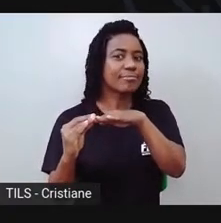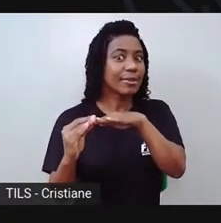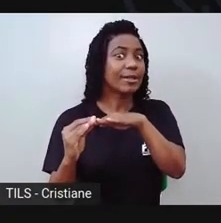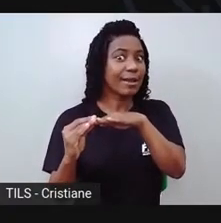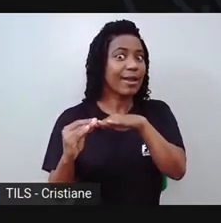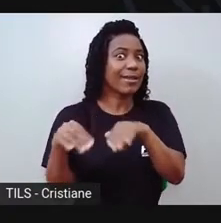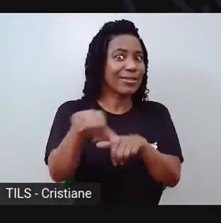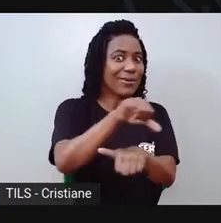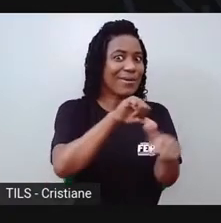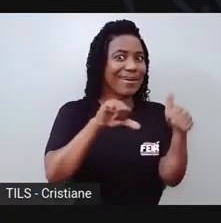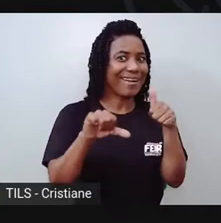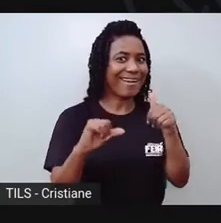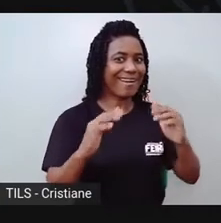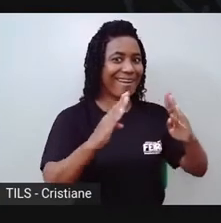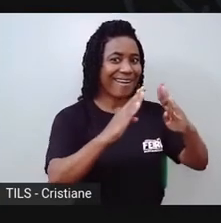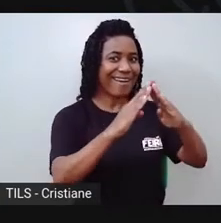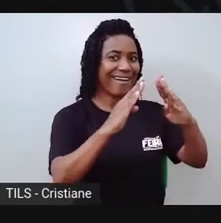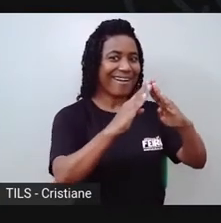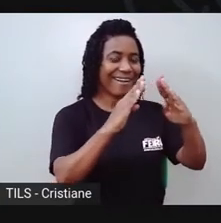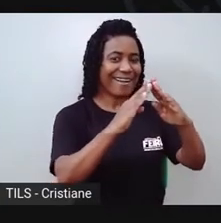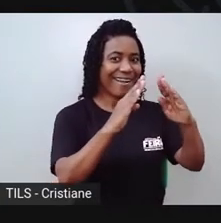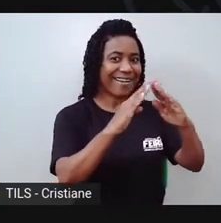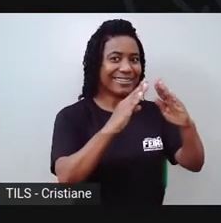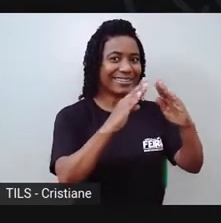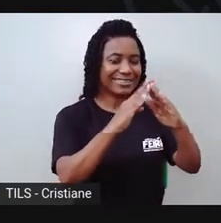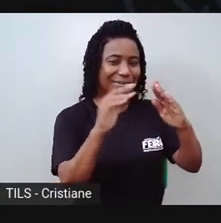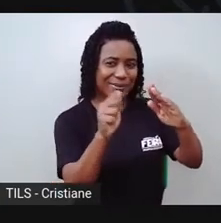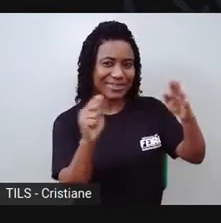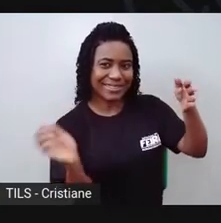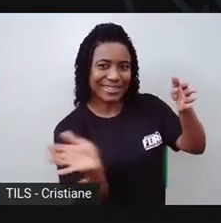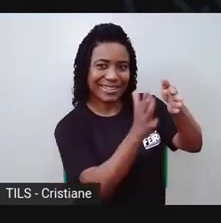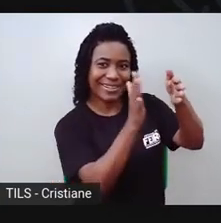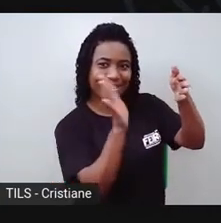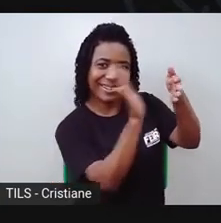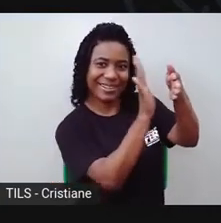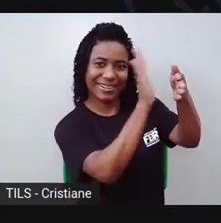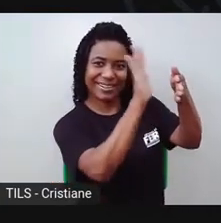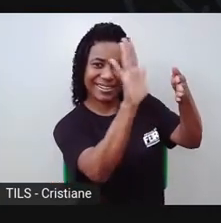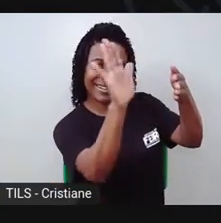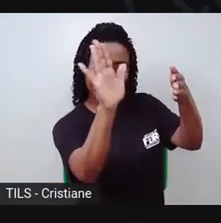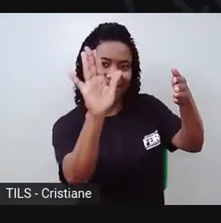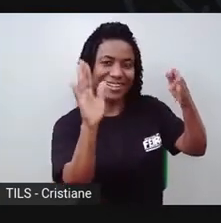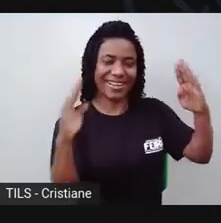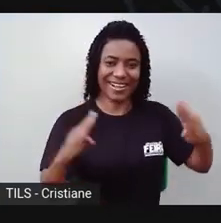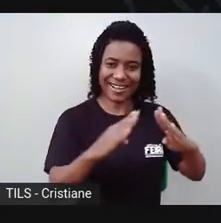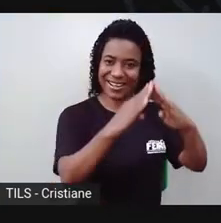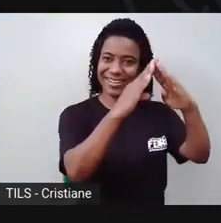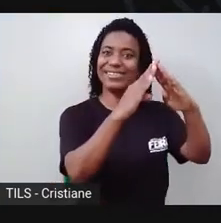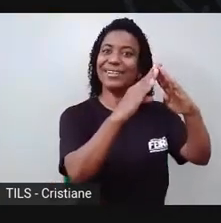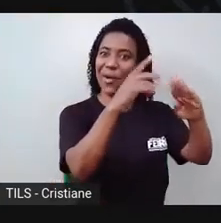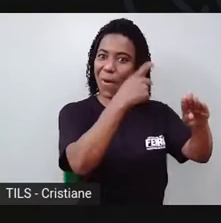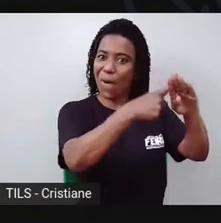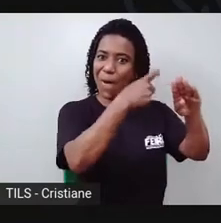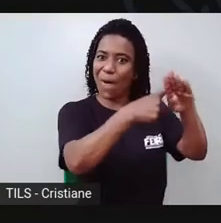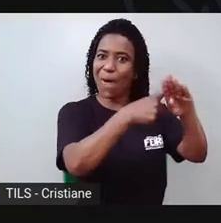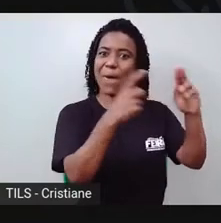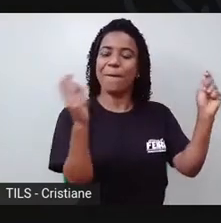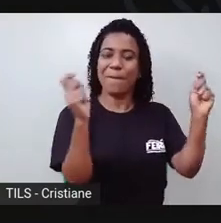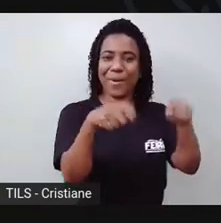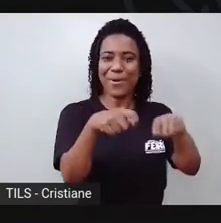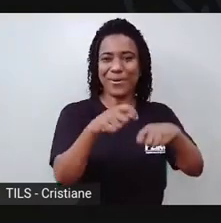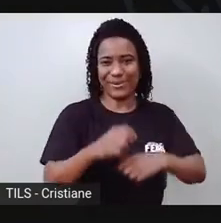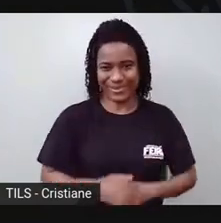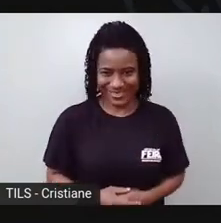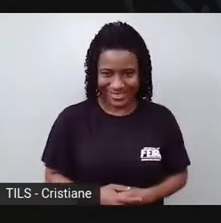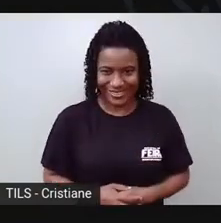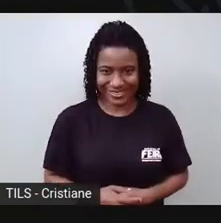casa com aquele barro, porque aquele barro também é bem resistente. Mas, pra ele ter uma casa, pra